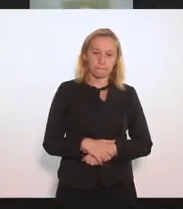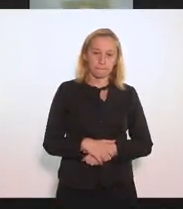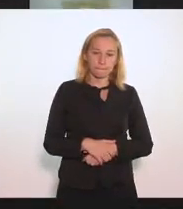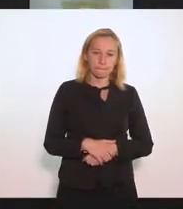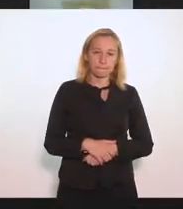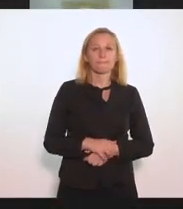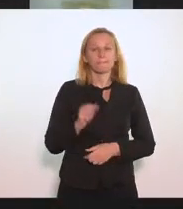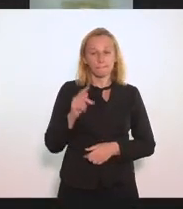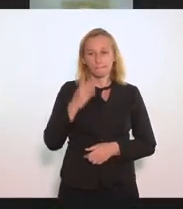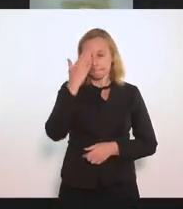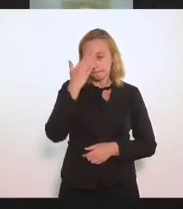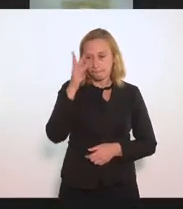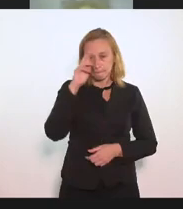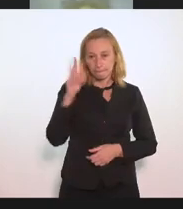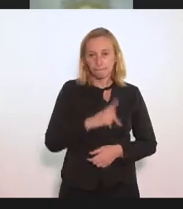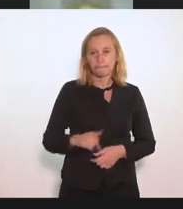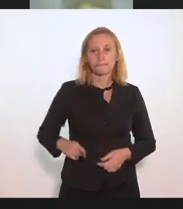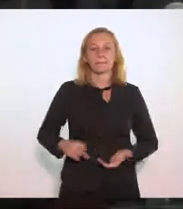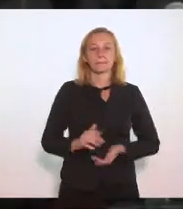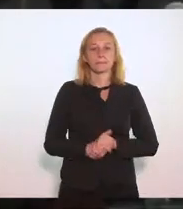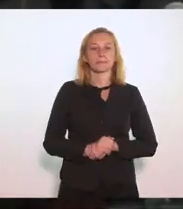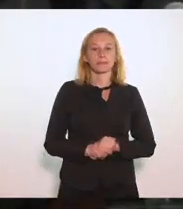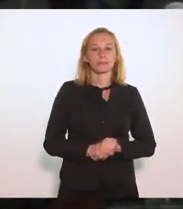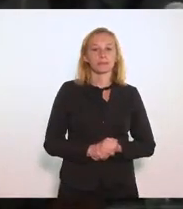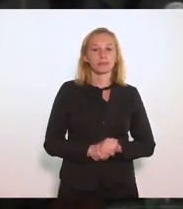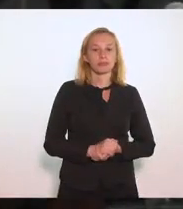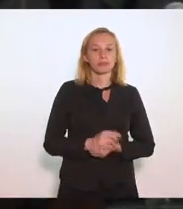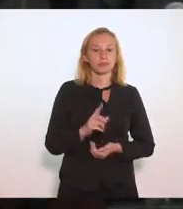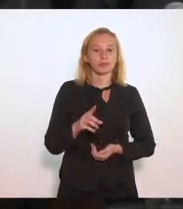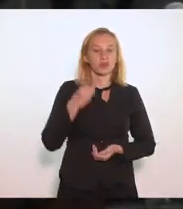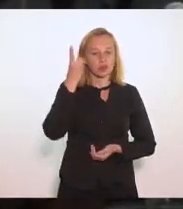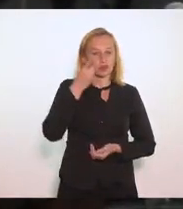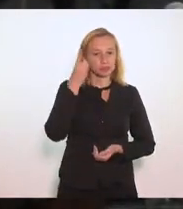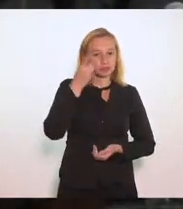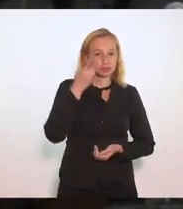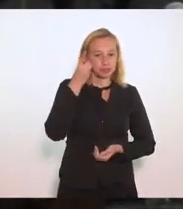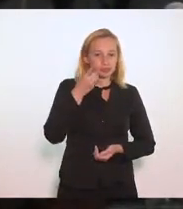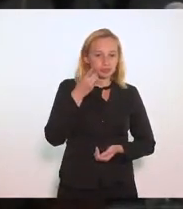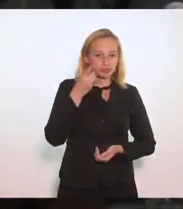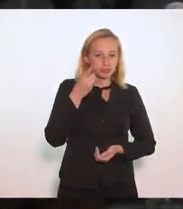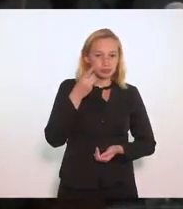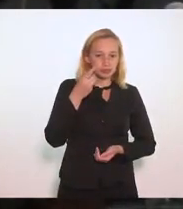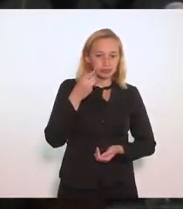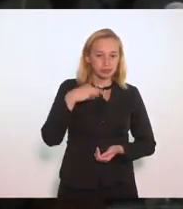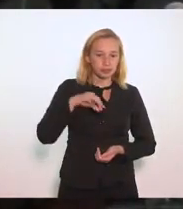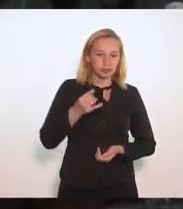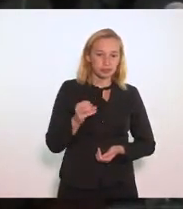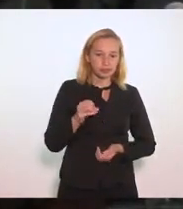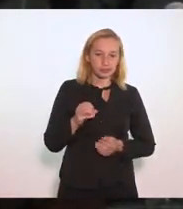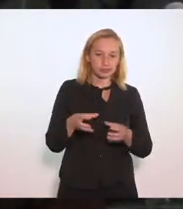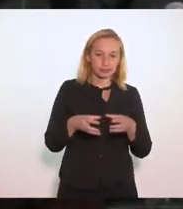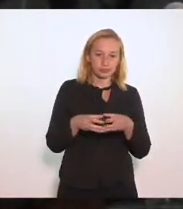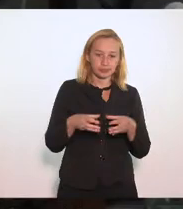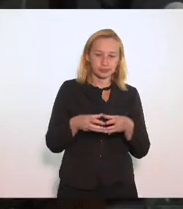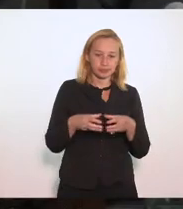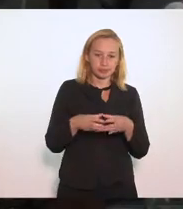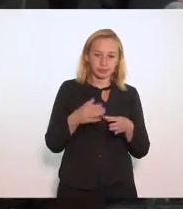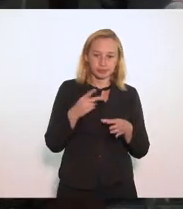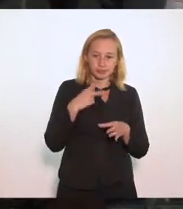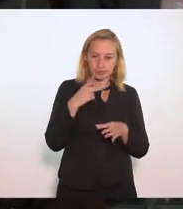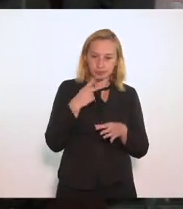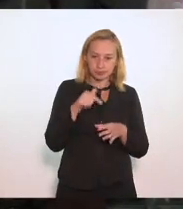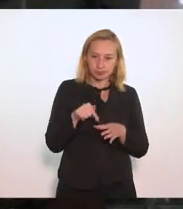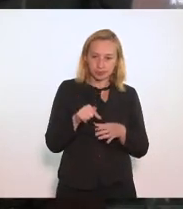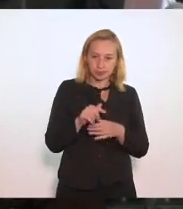Ok, obrigado, presidente Depois, deputado Márcio V. Exª está remetendo no grupo Os pareceres?